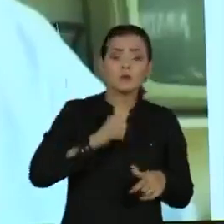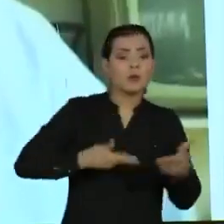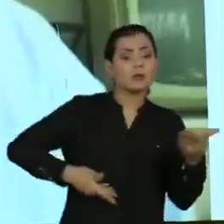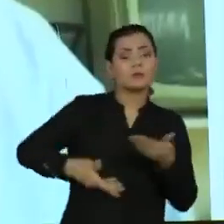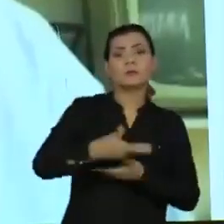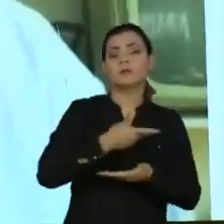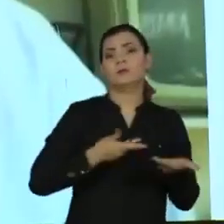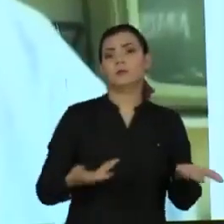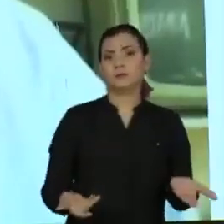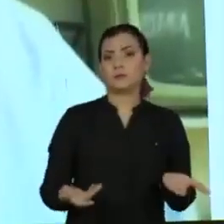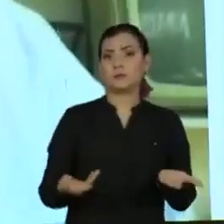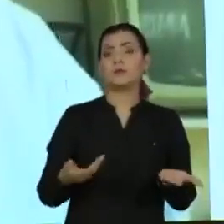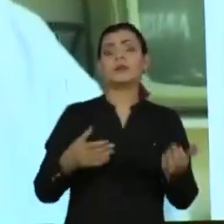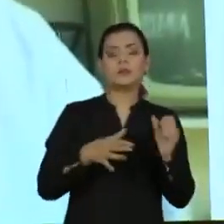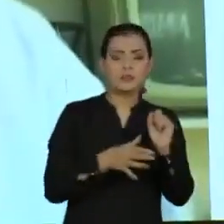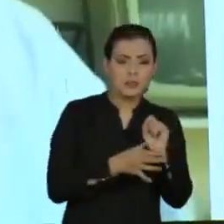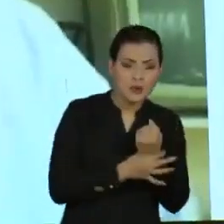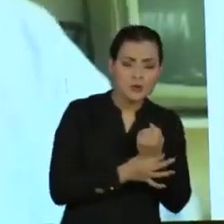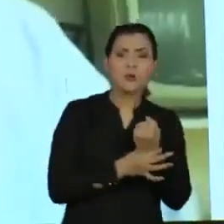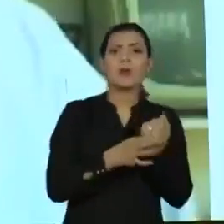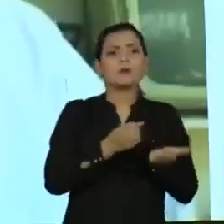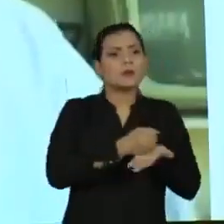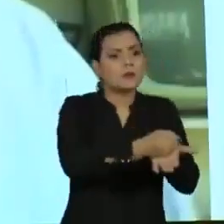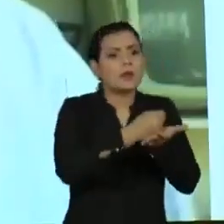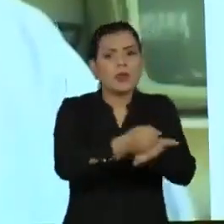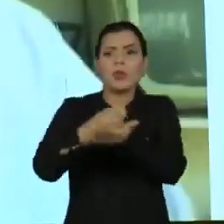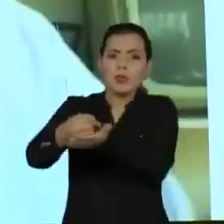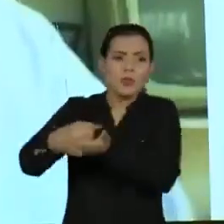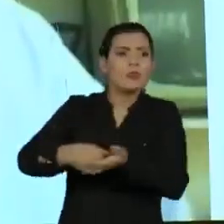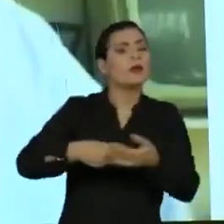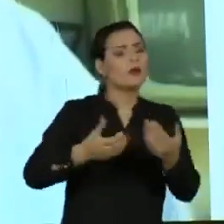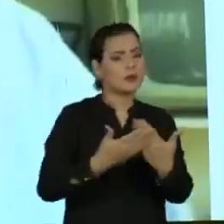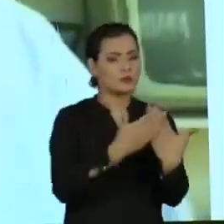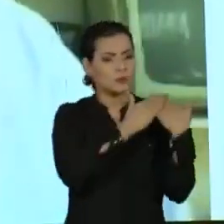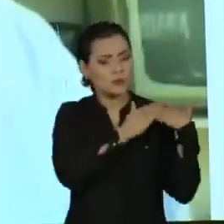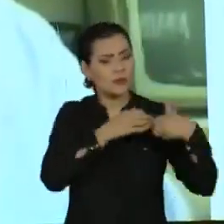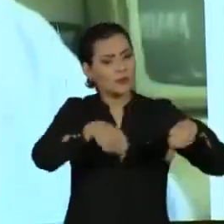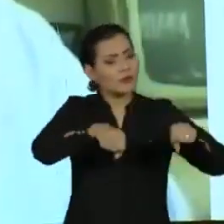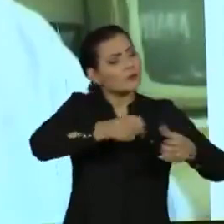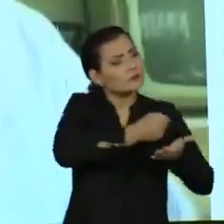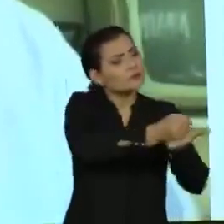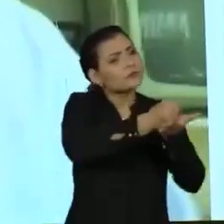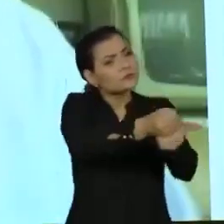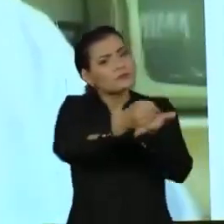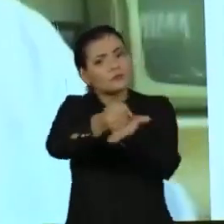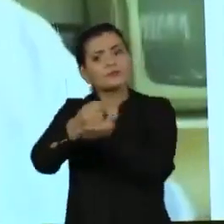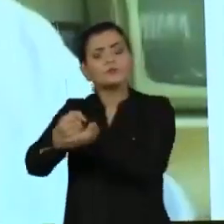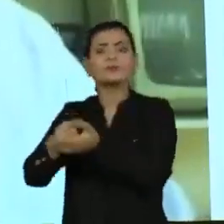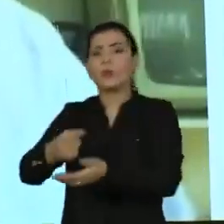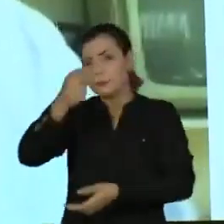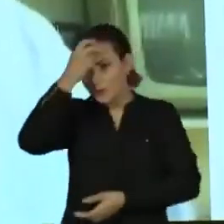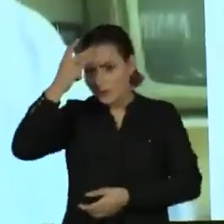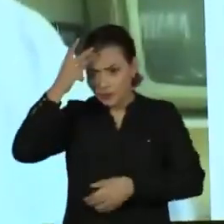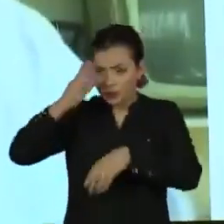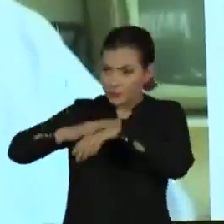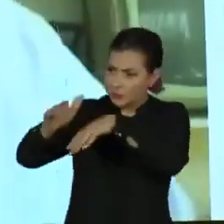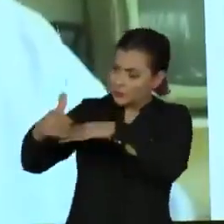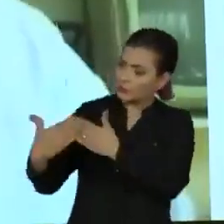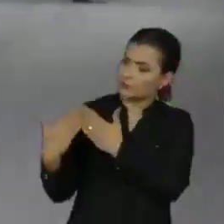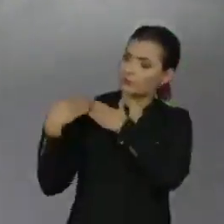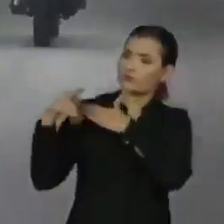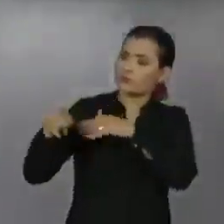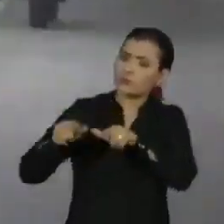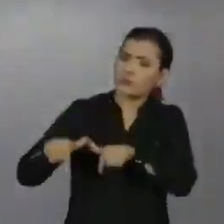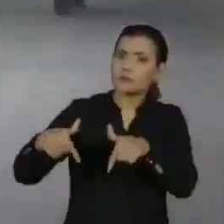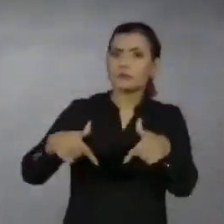dando mais segurança, dando mais responsabilidade aos estabelecimentos ou à prefeitura perante essas